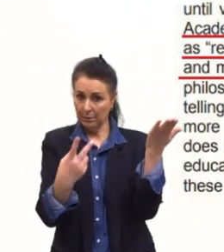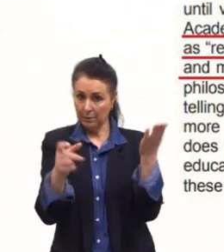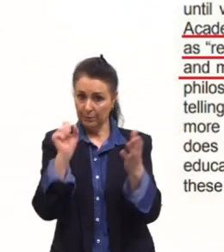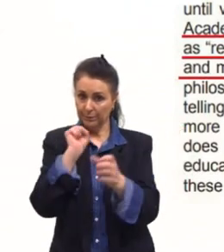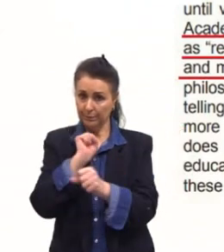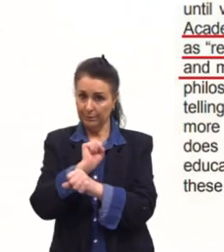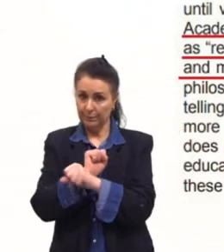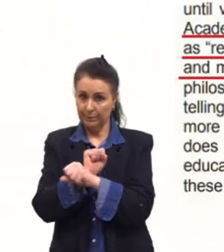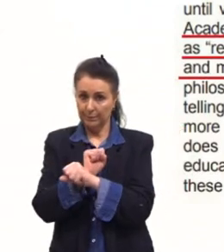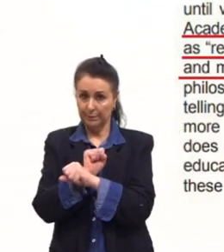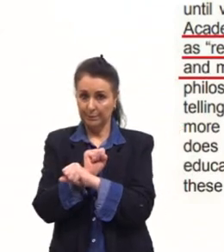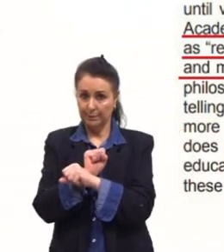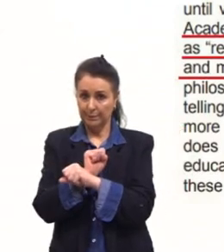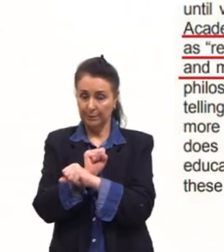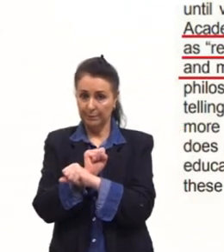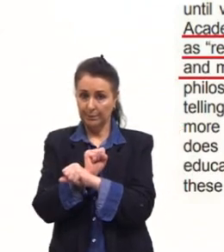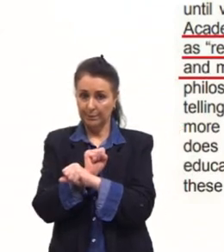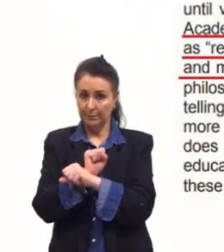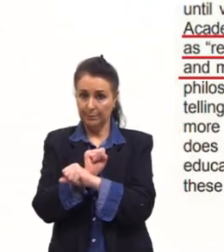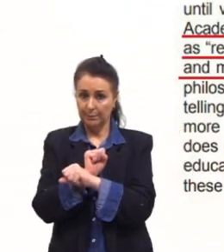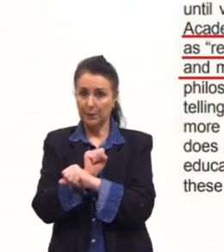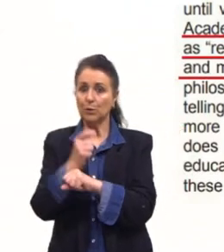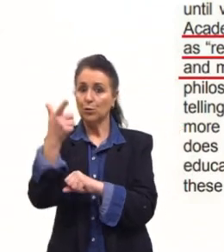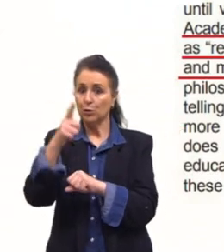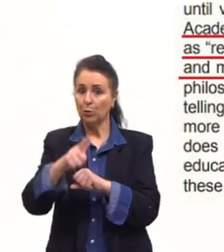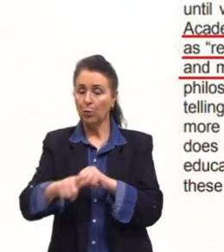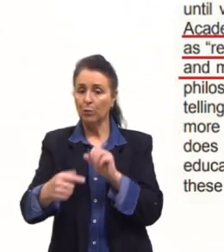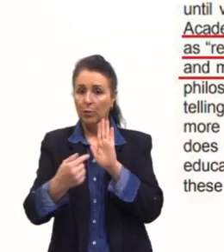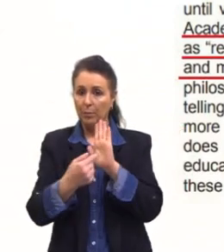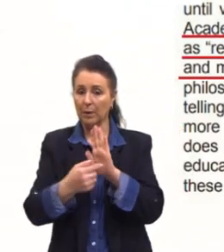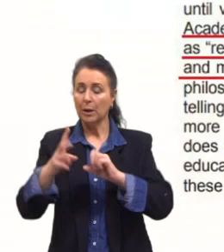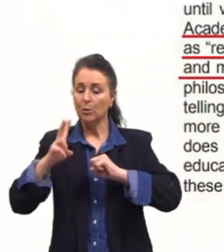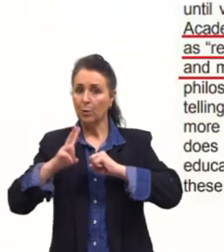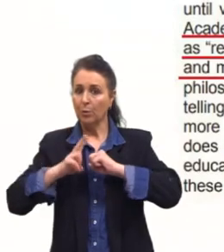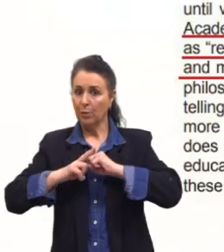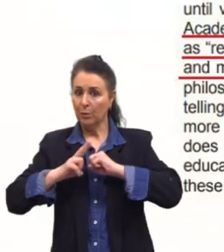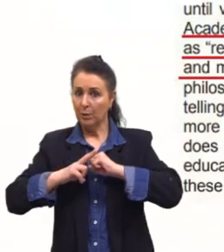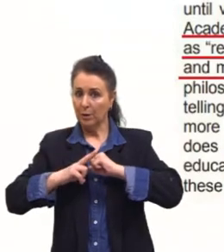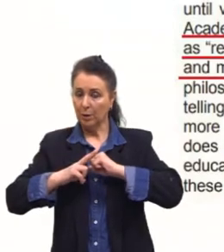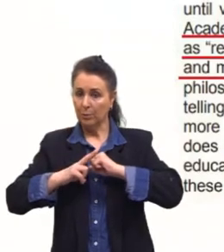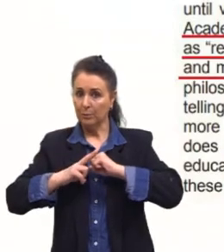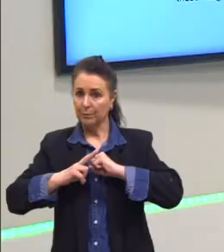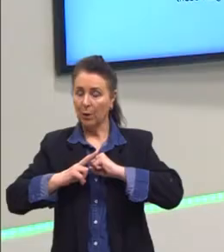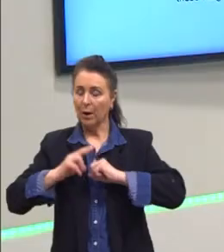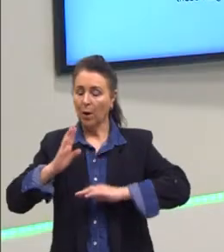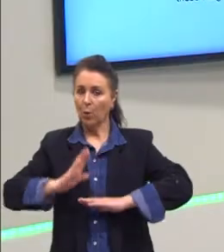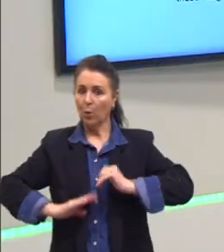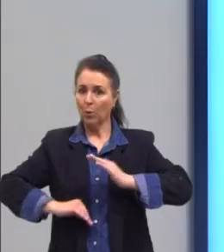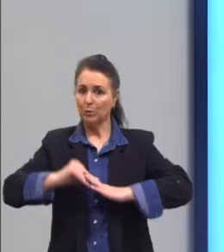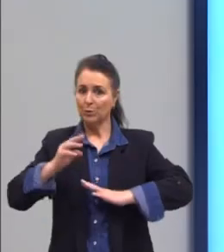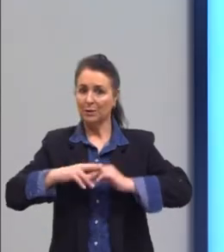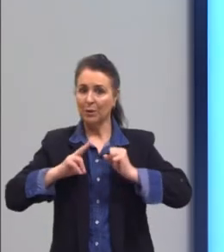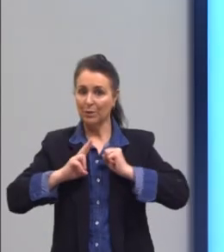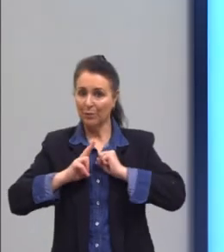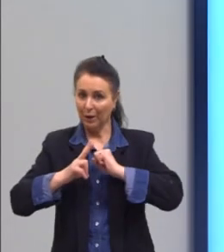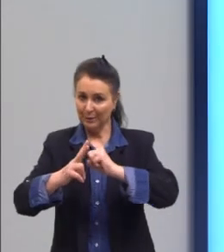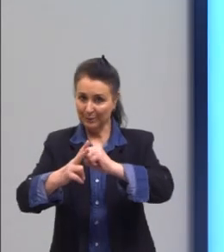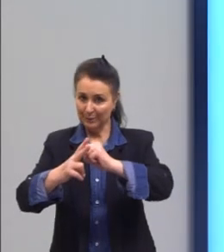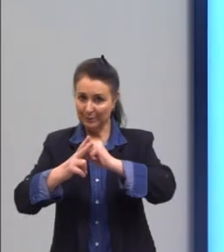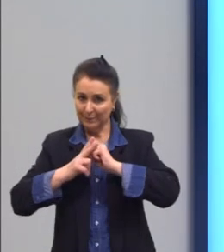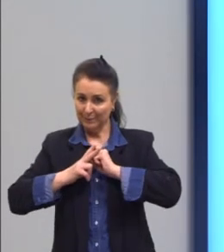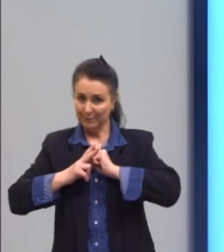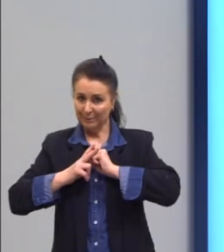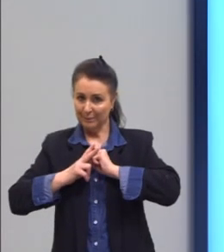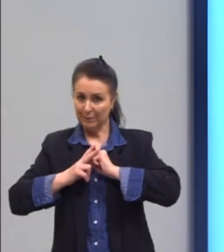is being promoted. Olha o verbo to be, olha a construção da voz passiva ali. O problema é